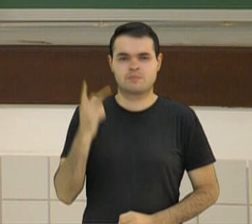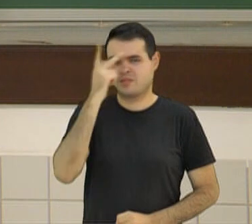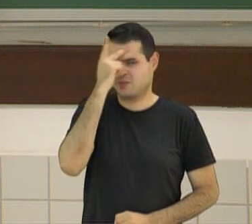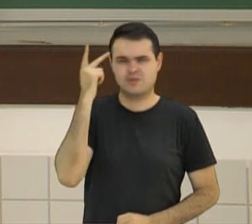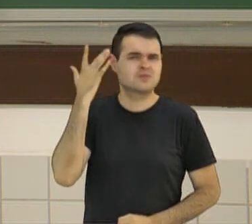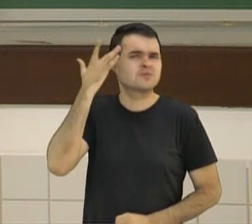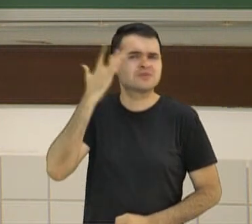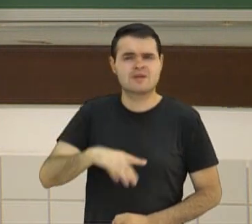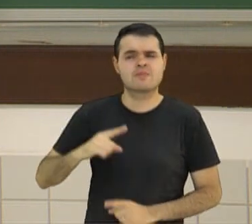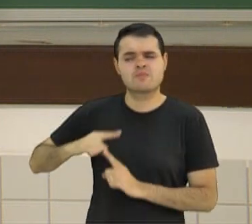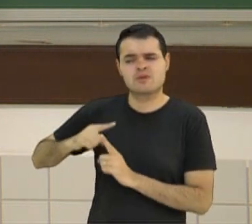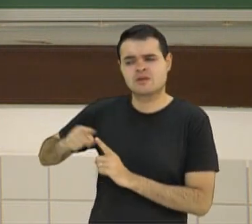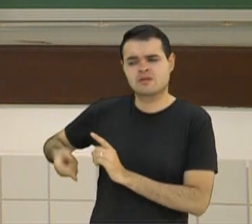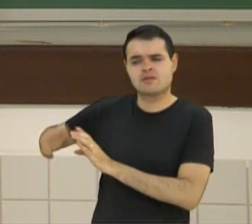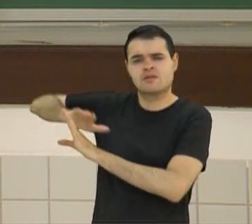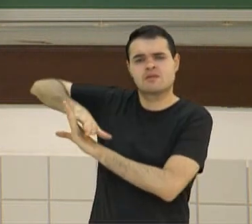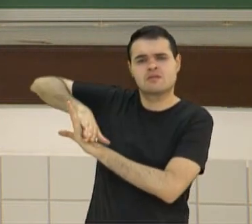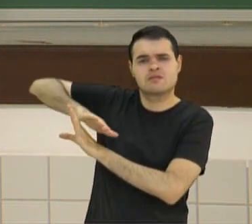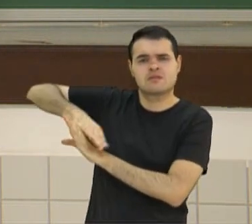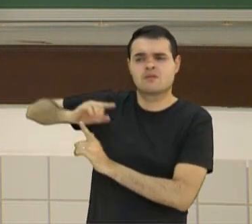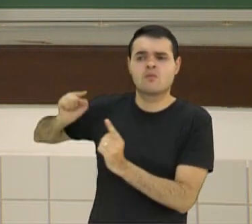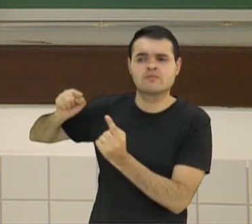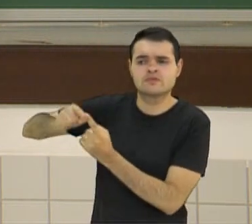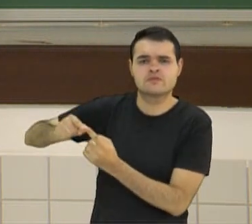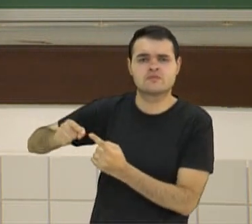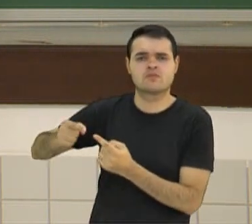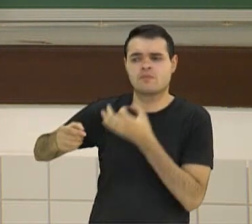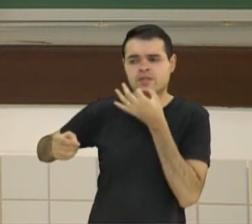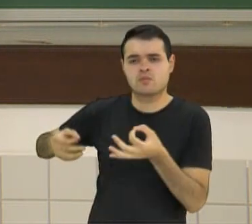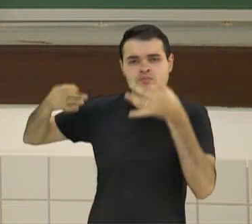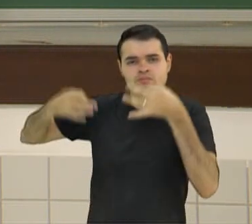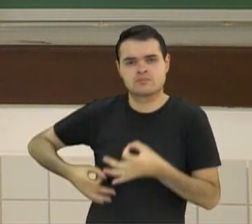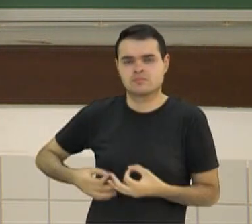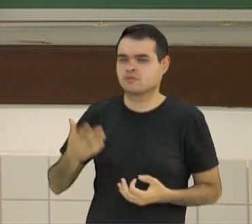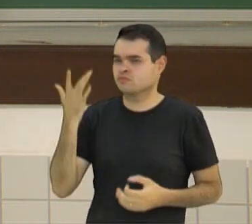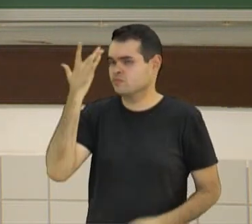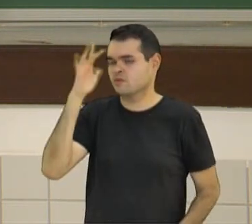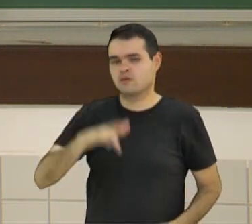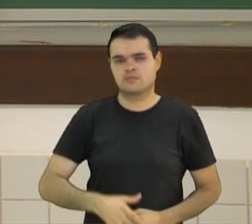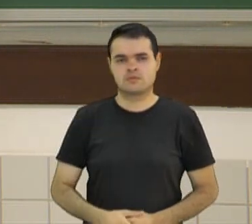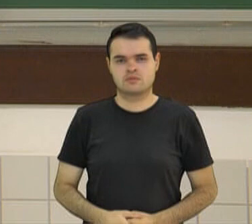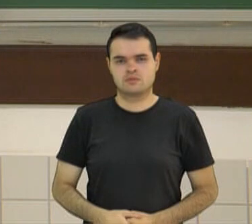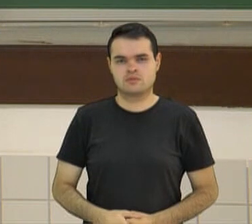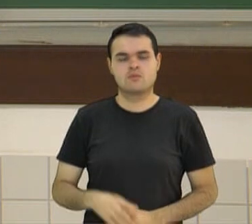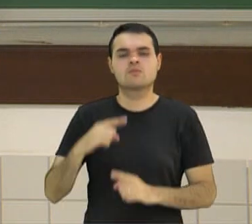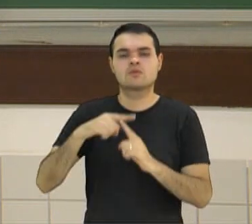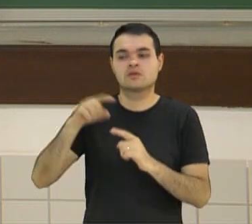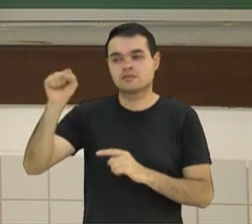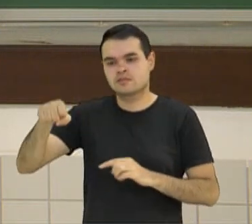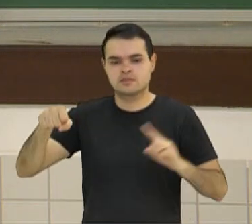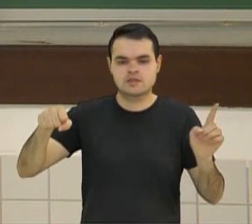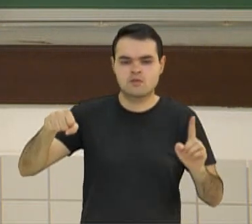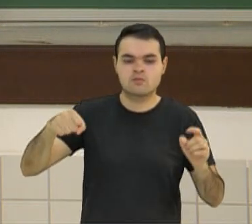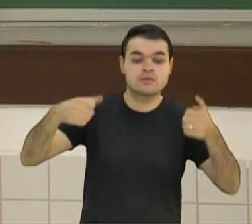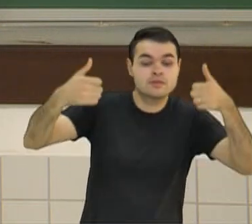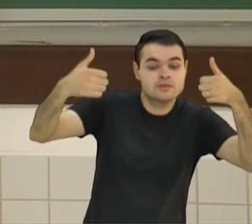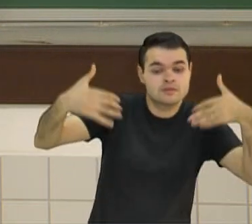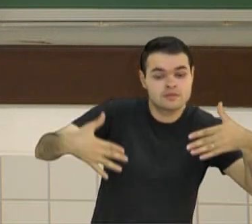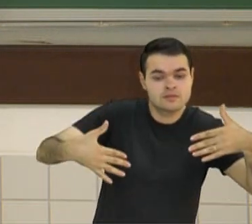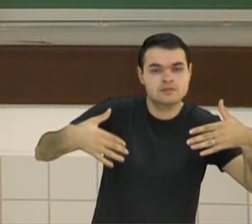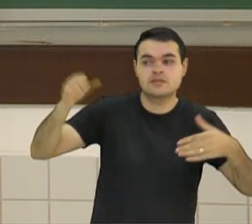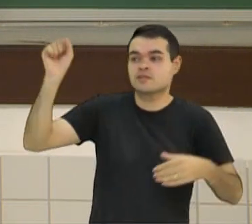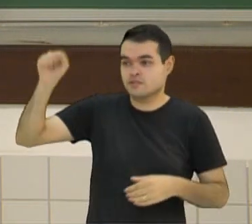sabendo quais são os seus interesses, qual de fato é a sua opinião sobre aquilo. Então, o que é que você escreveu aí? Eu espero que você tenha escrito